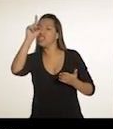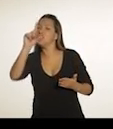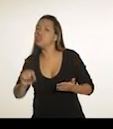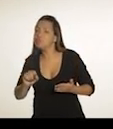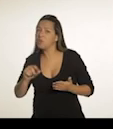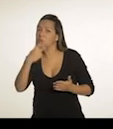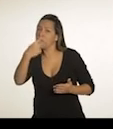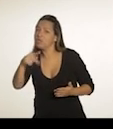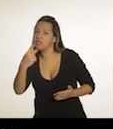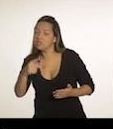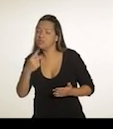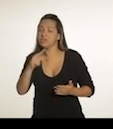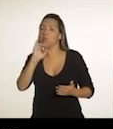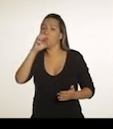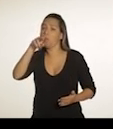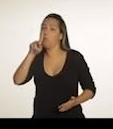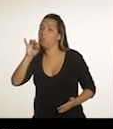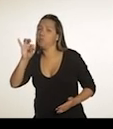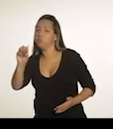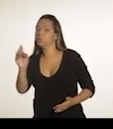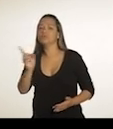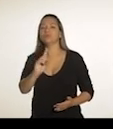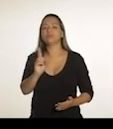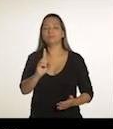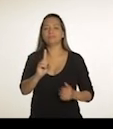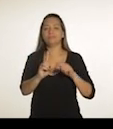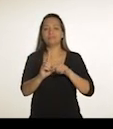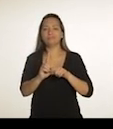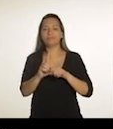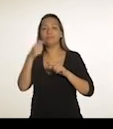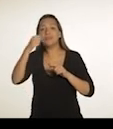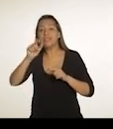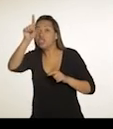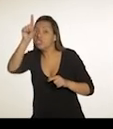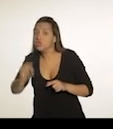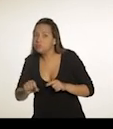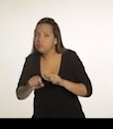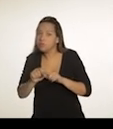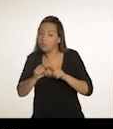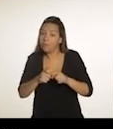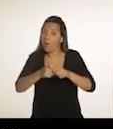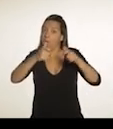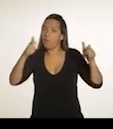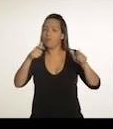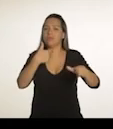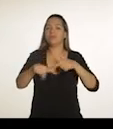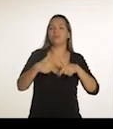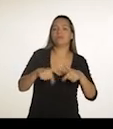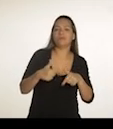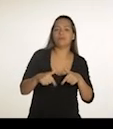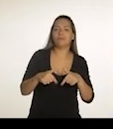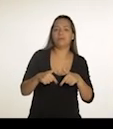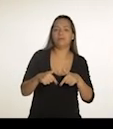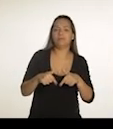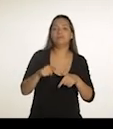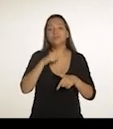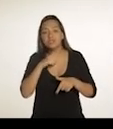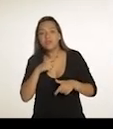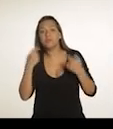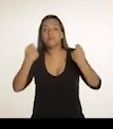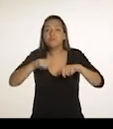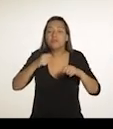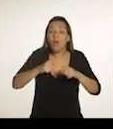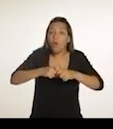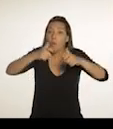imposto. Essa lógica da velha política tem que acabar, cara. Vai ter redução de imposto onde gerar mais emprego, onde gerar mais renda e onde